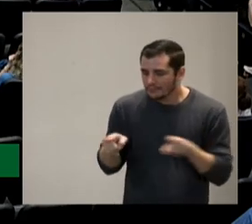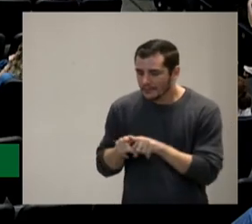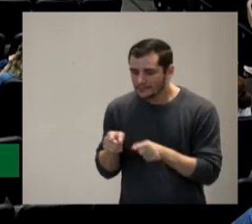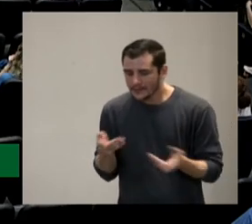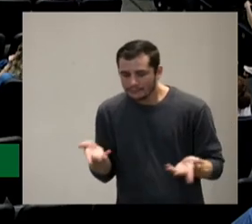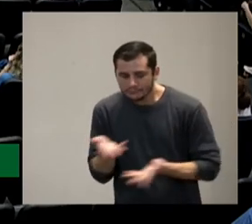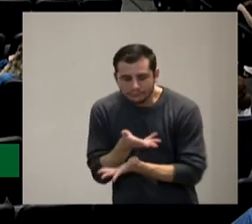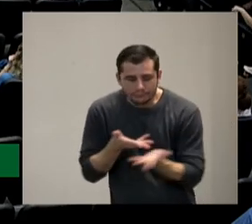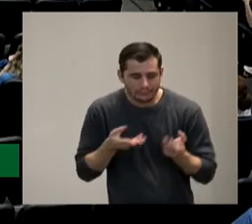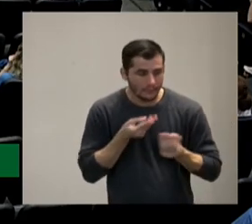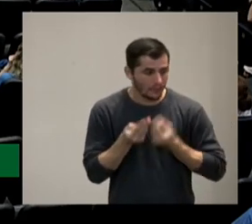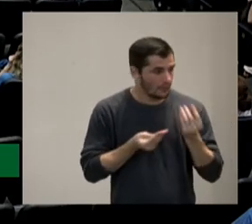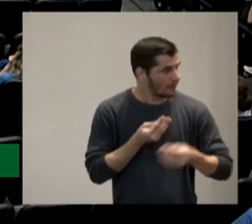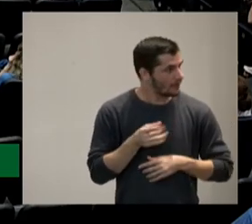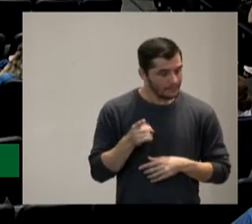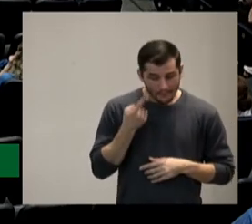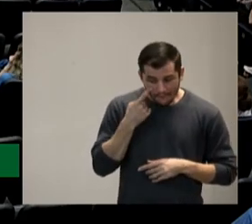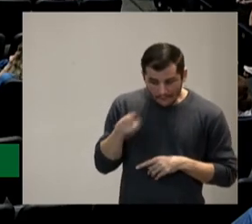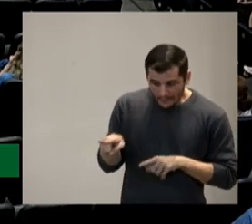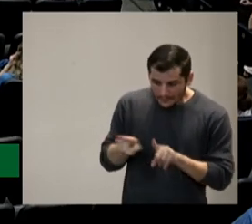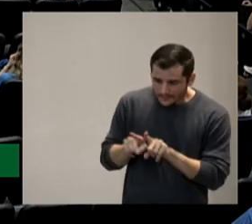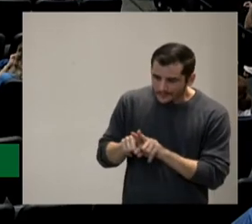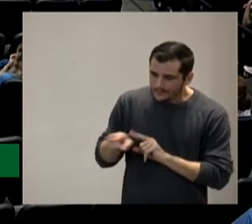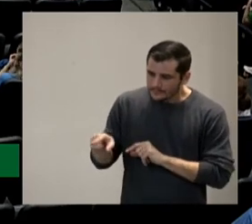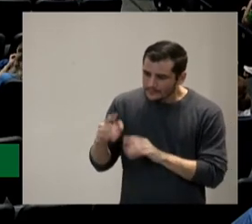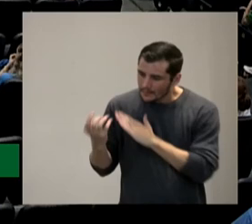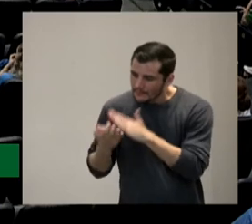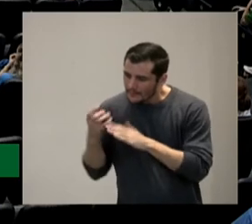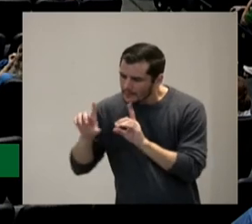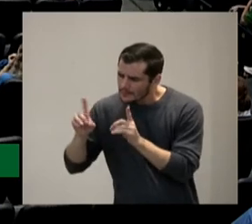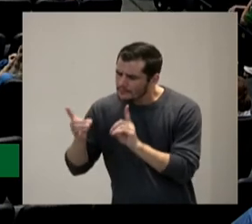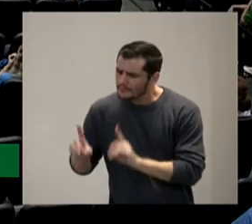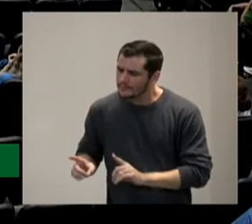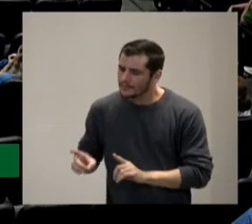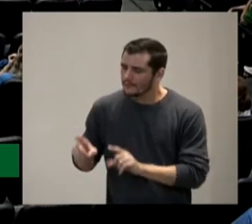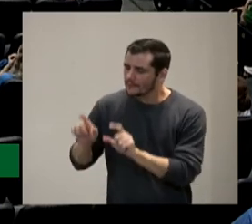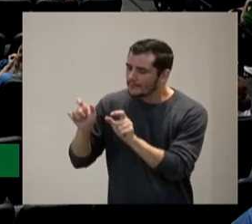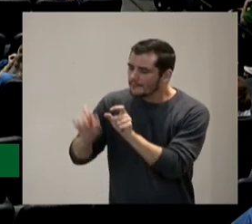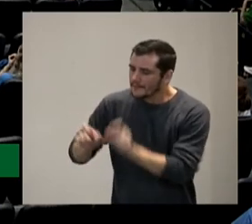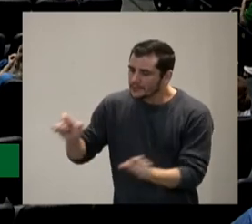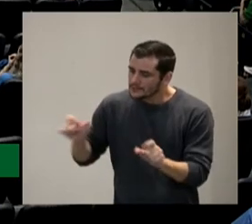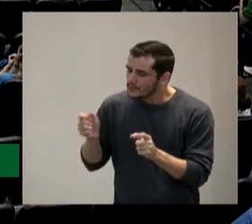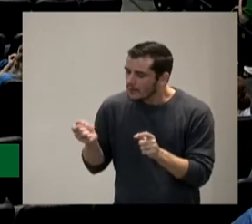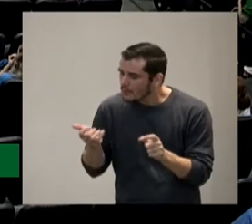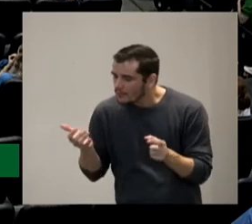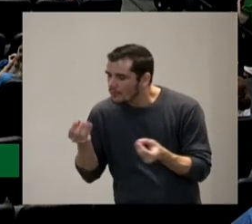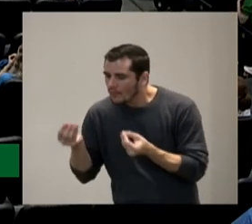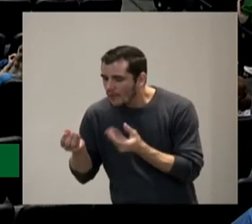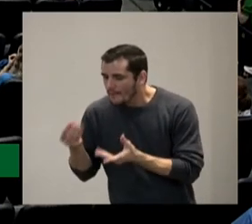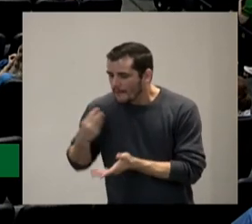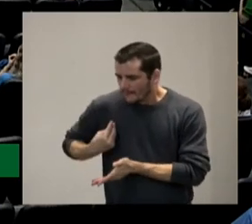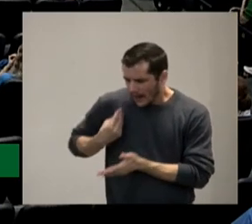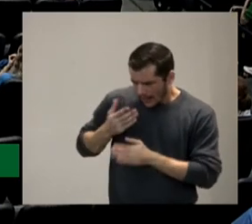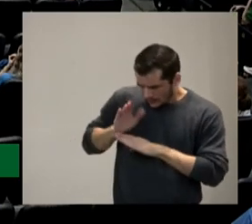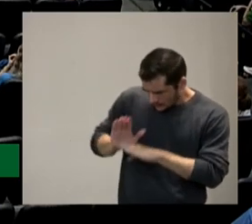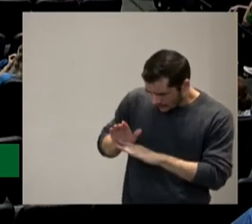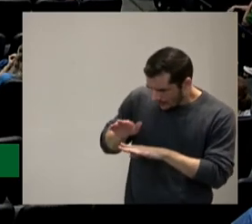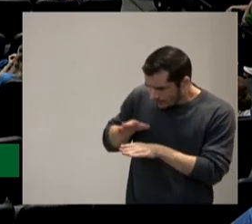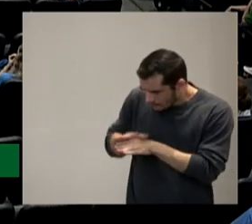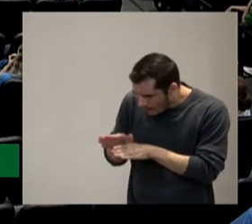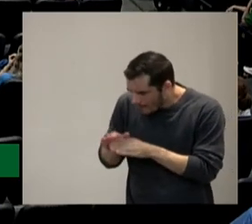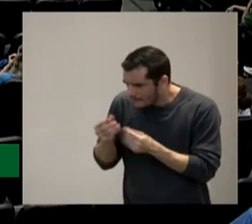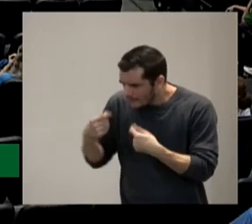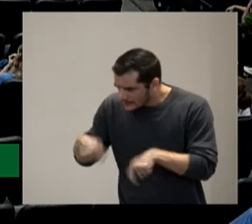empresas fala como é que vocês estão na questão do PCD o que vocês estão precisando de ajuda porque eu fui numa instituição que estava